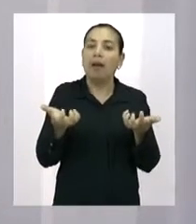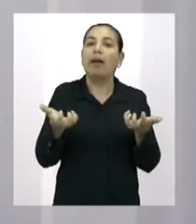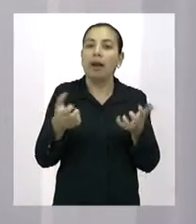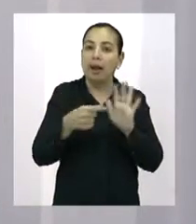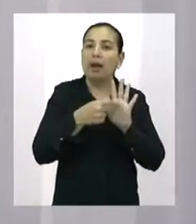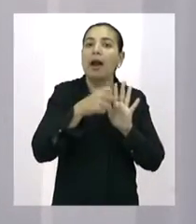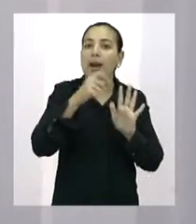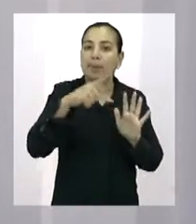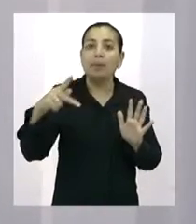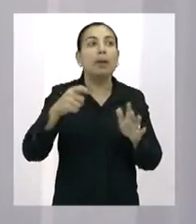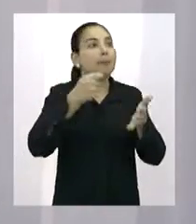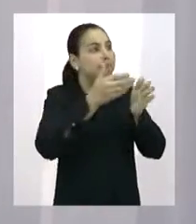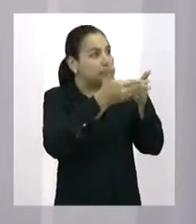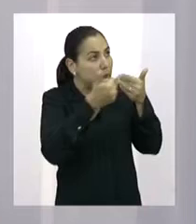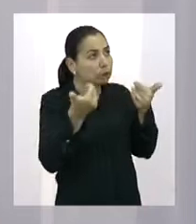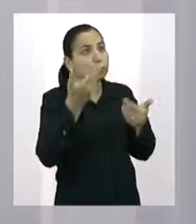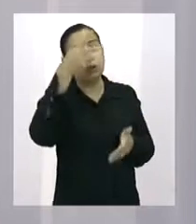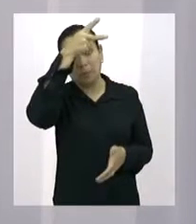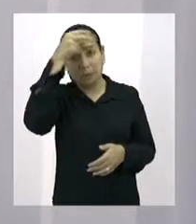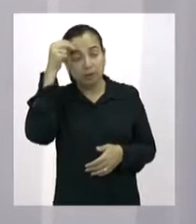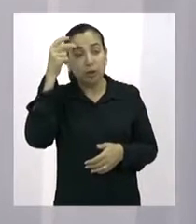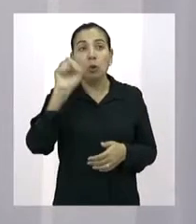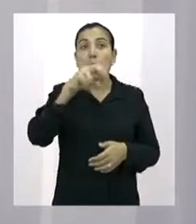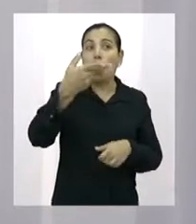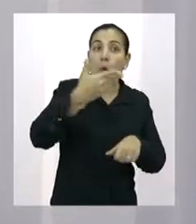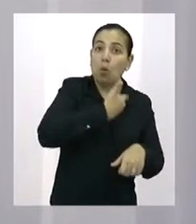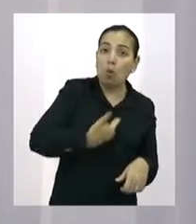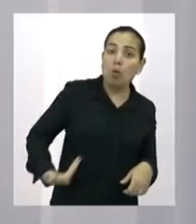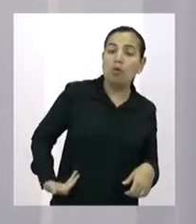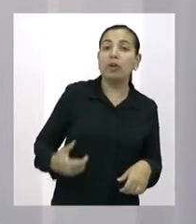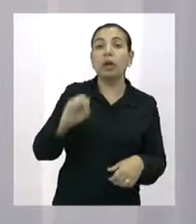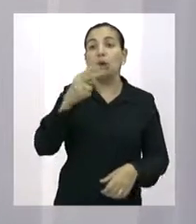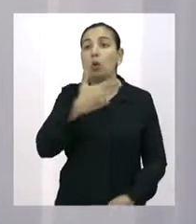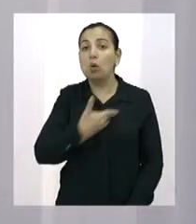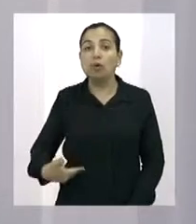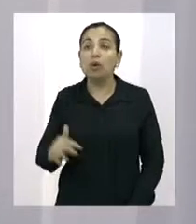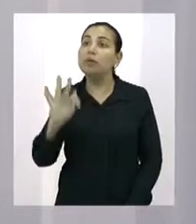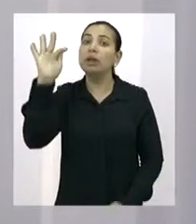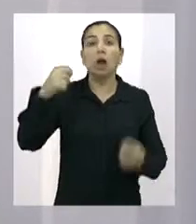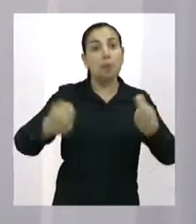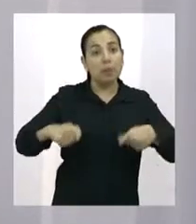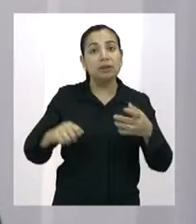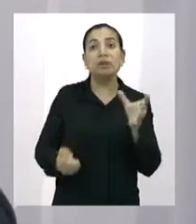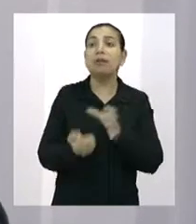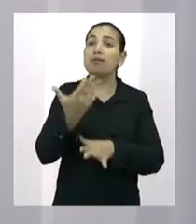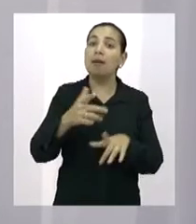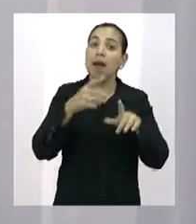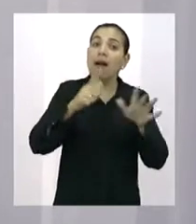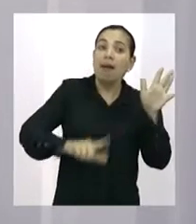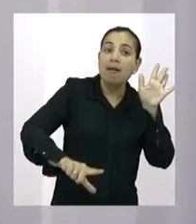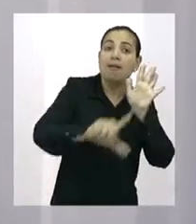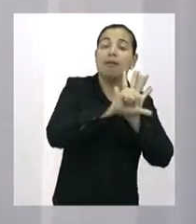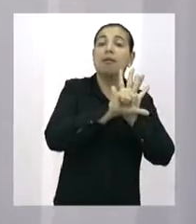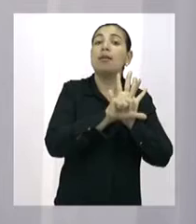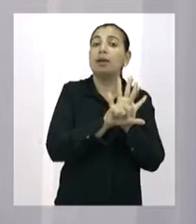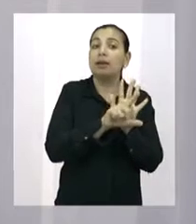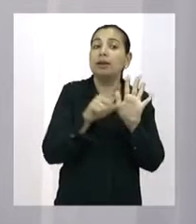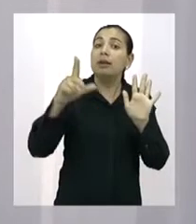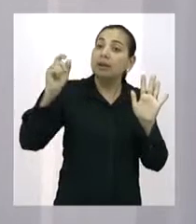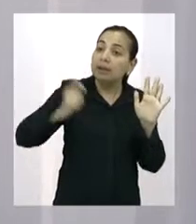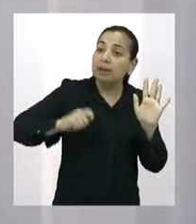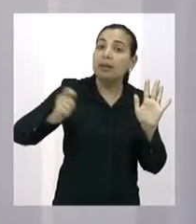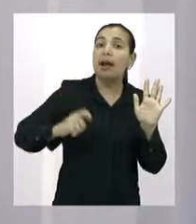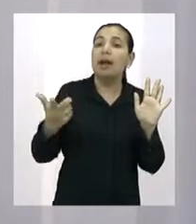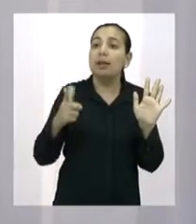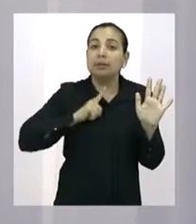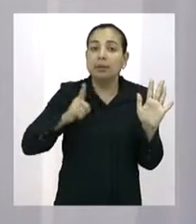chefe do poder executivo, seja municipal, seja estadual, seja federal, uma lei duradoura, uma lei que beneficiasse